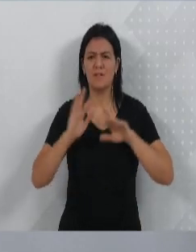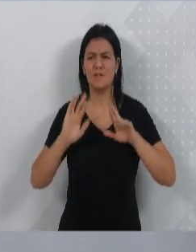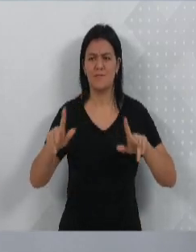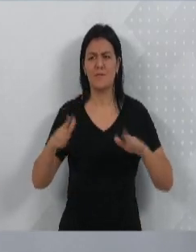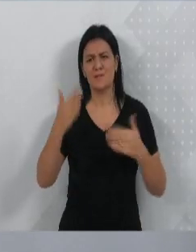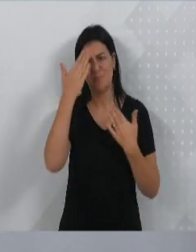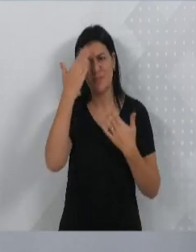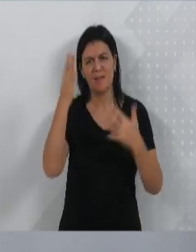Obrigado a atenção de todos.